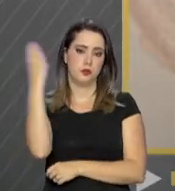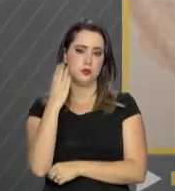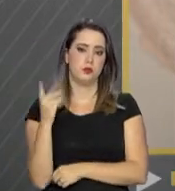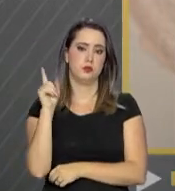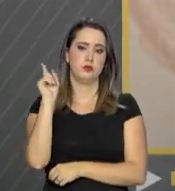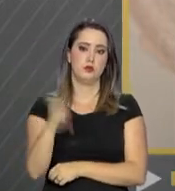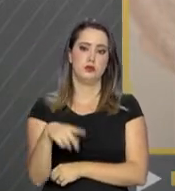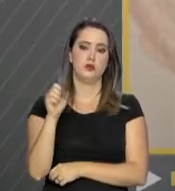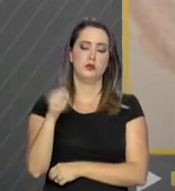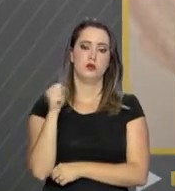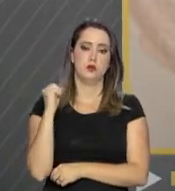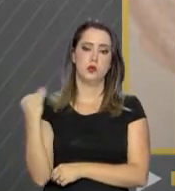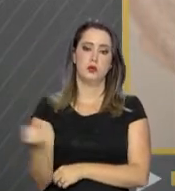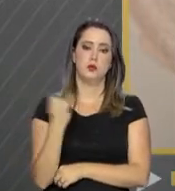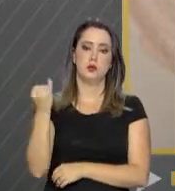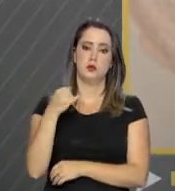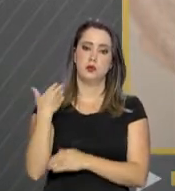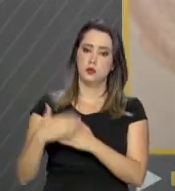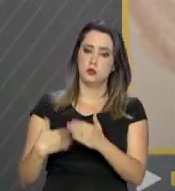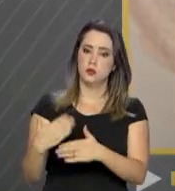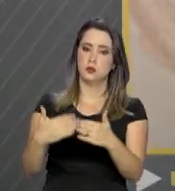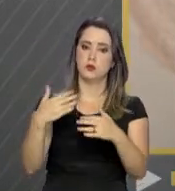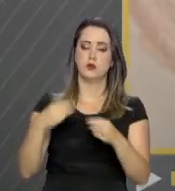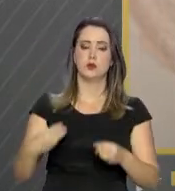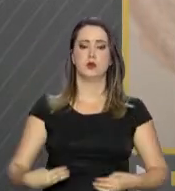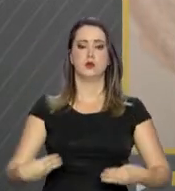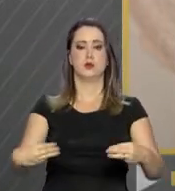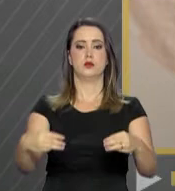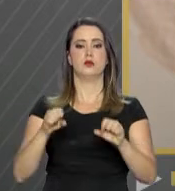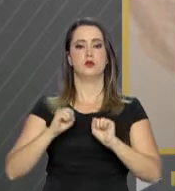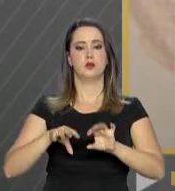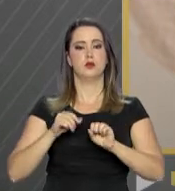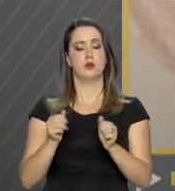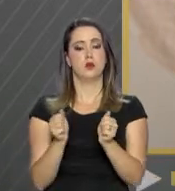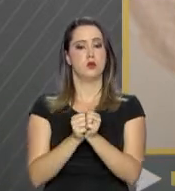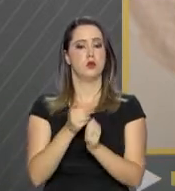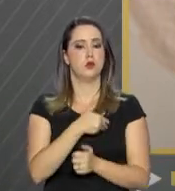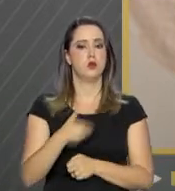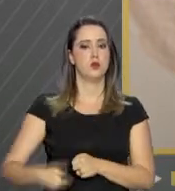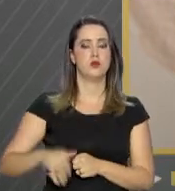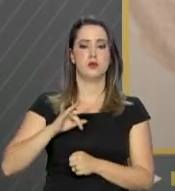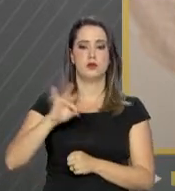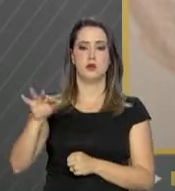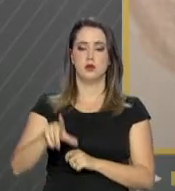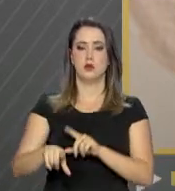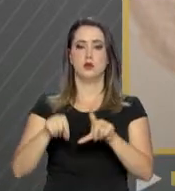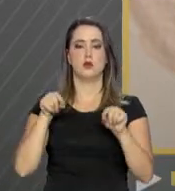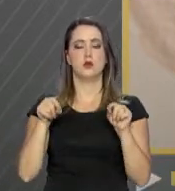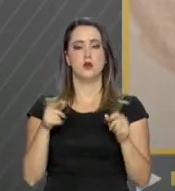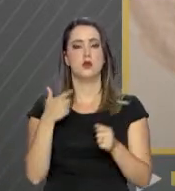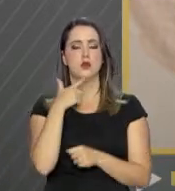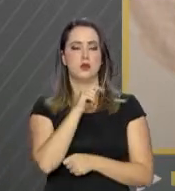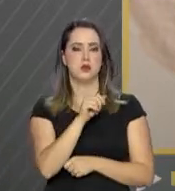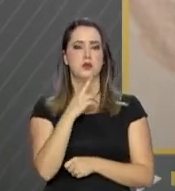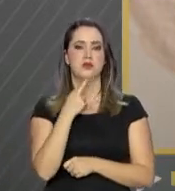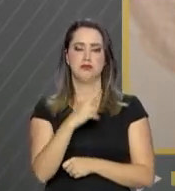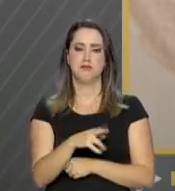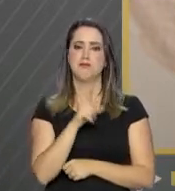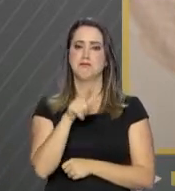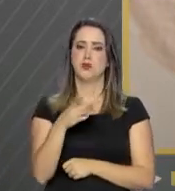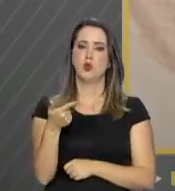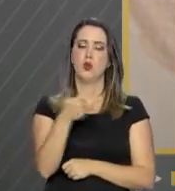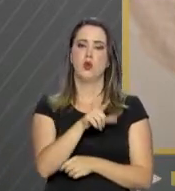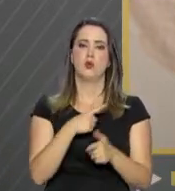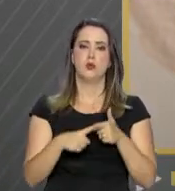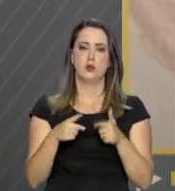É, sim, um passo importante que o Ministério da Educação, o governo federal, decidiu e conseguiu resolver mais uma